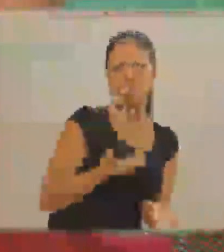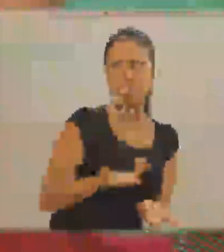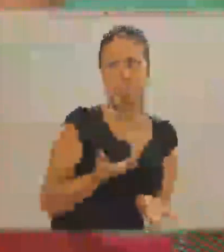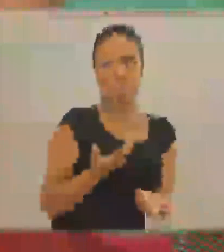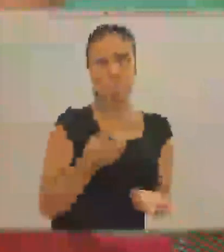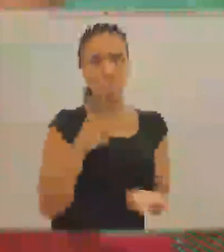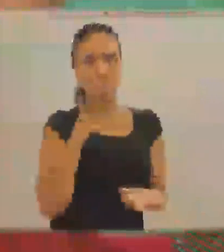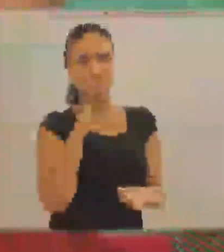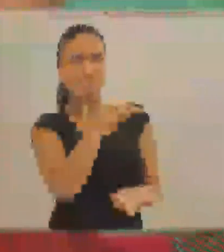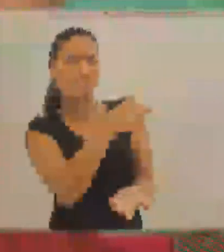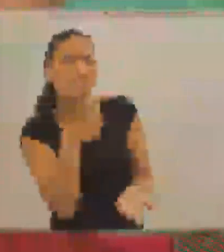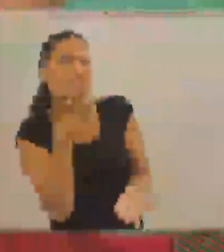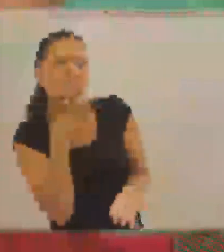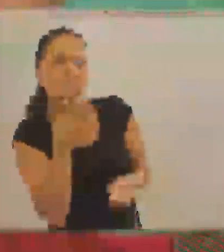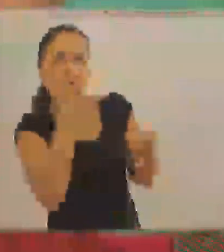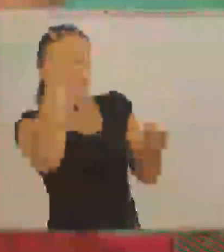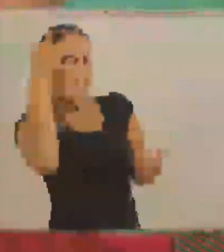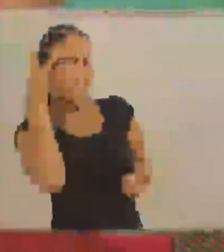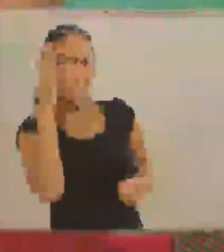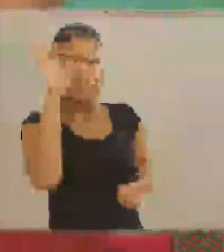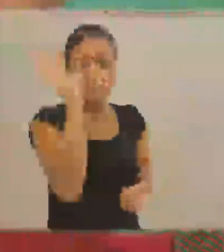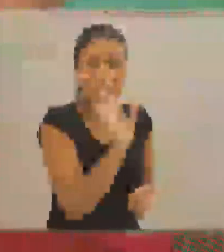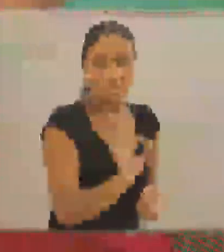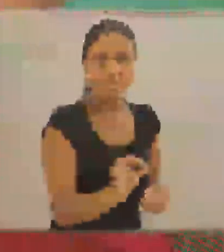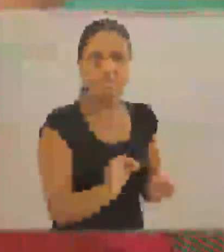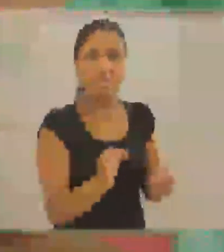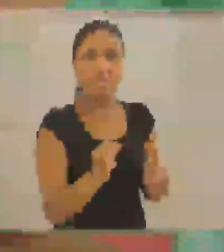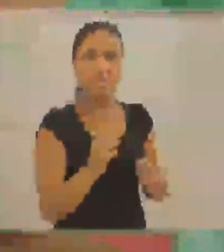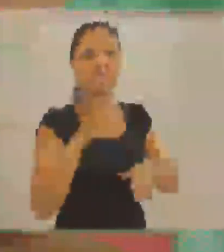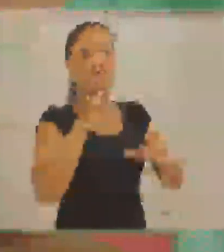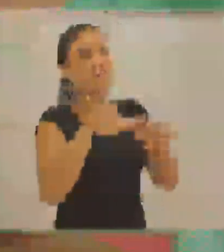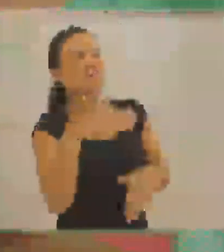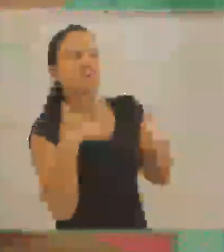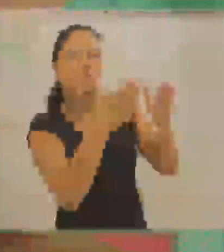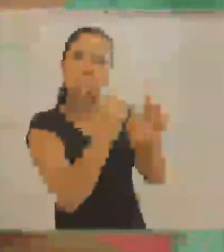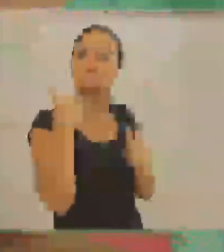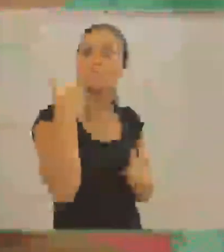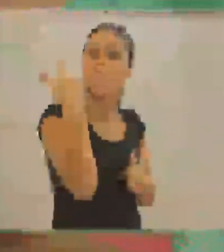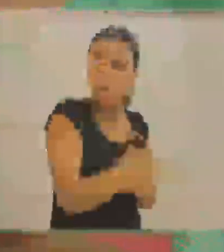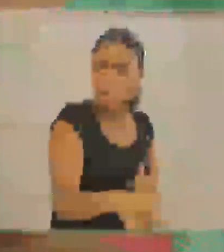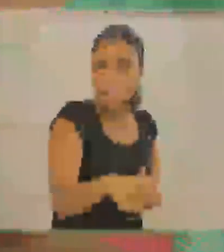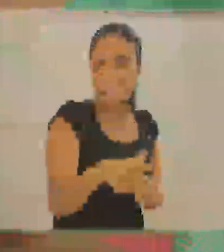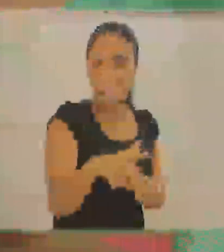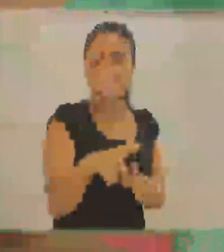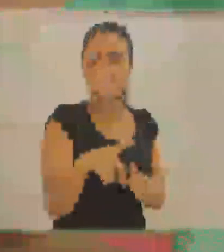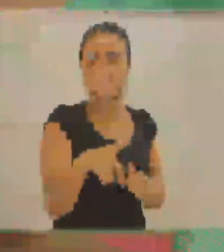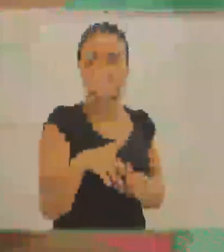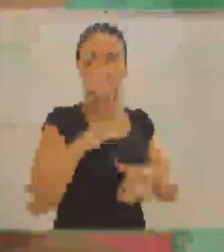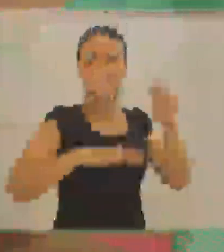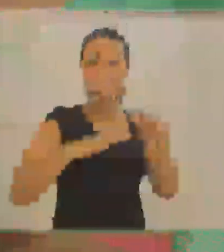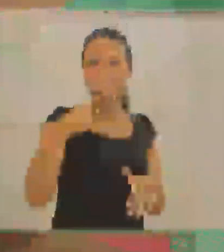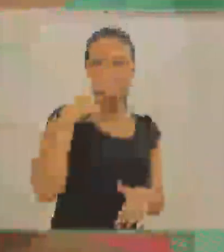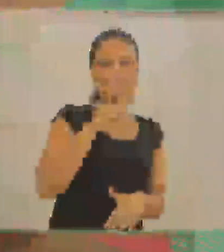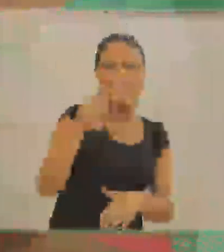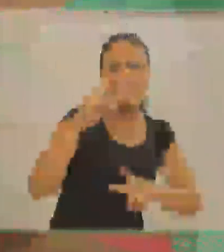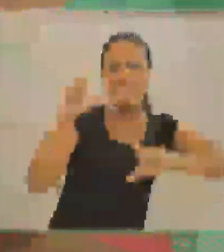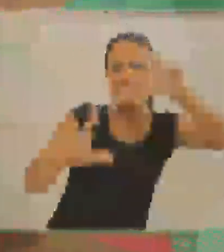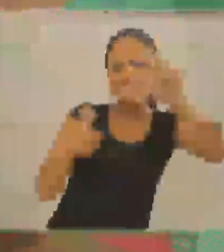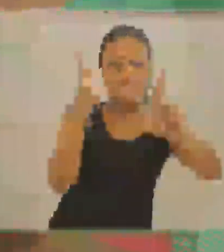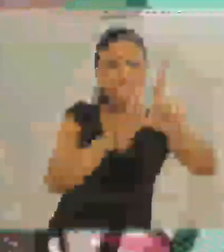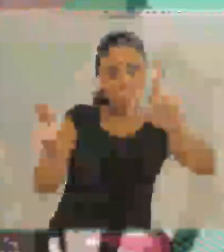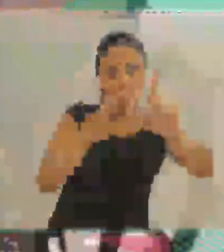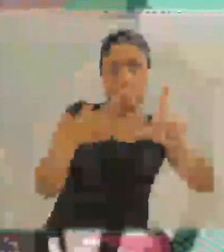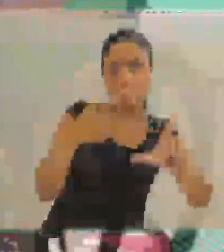para um ouvinte namorar com uma pessoa surda. Você falar, a pessoa não entender, pedir para